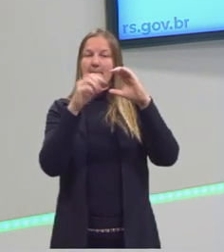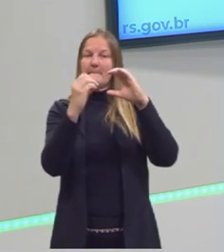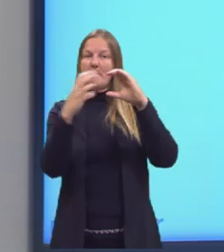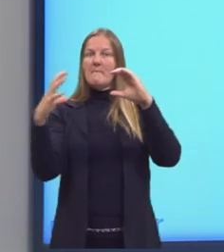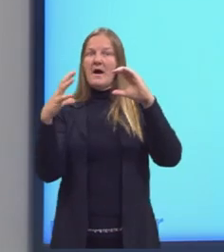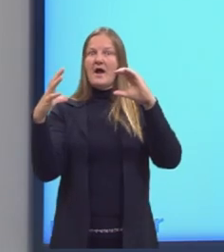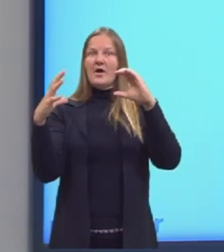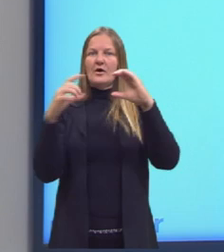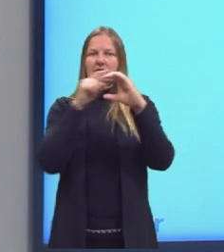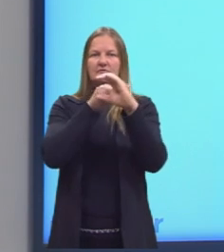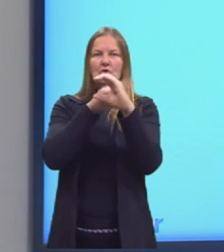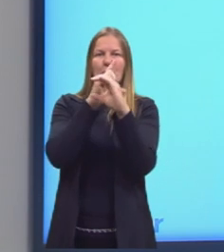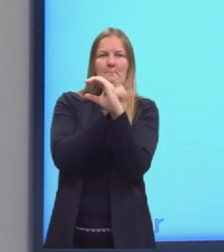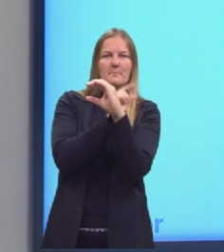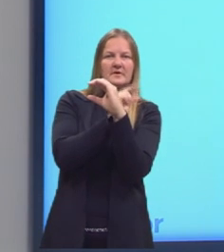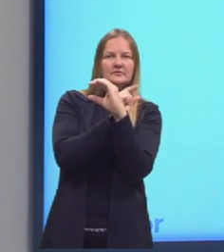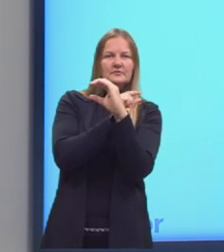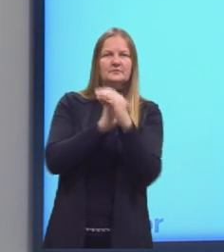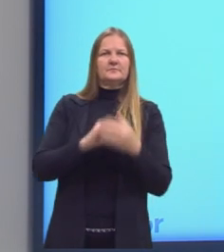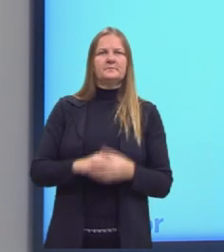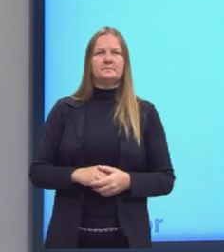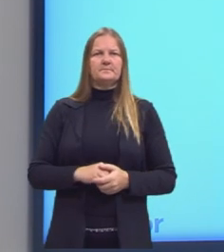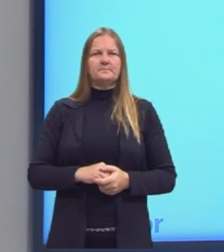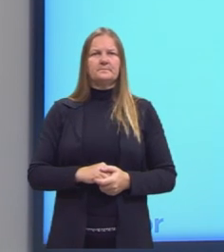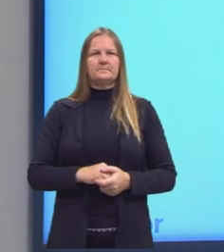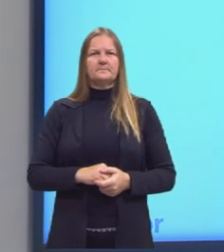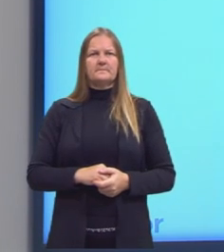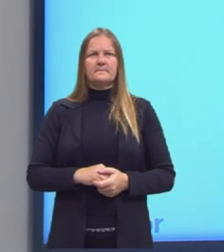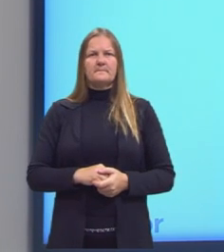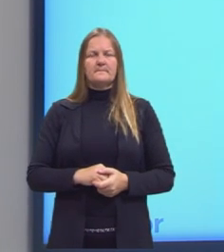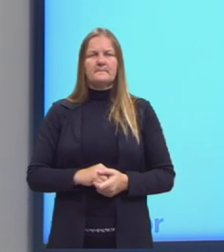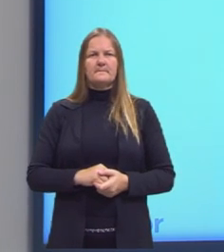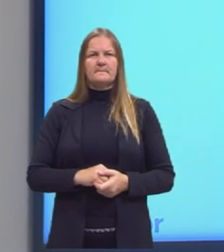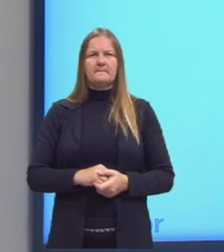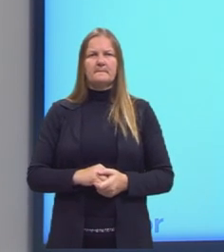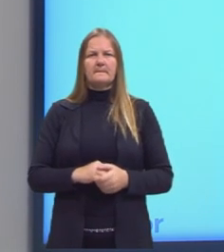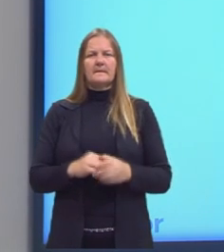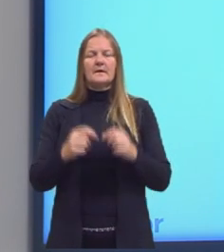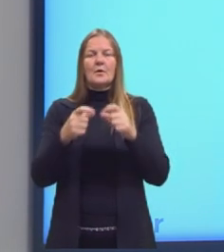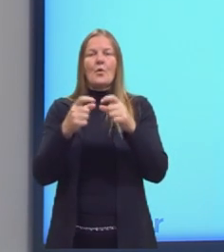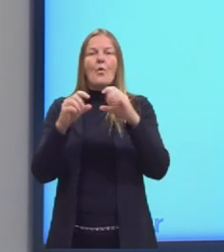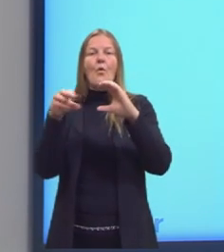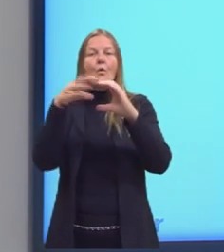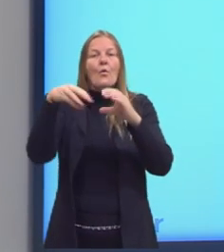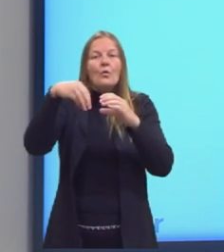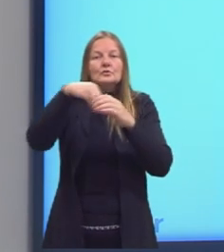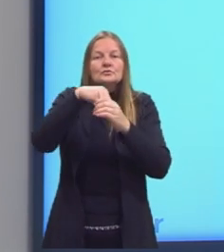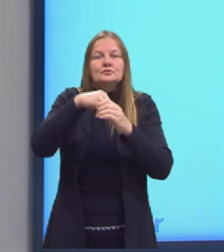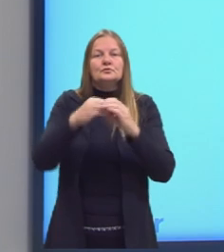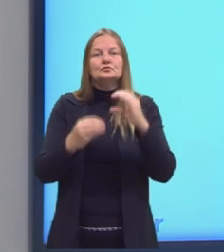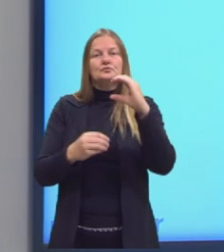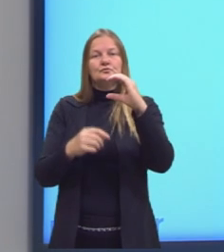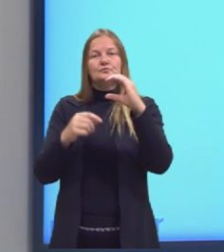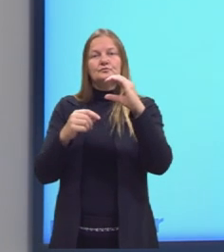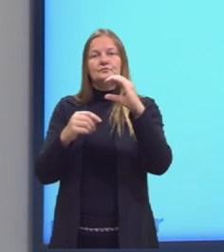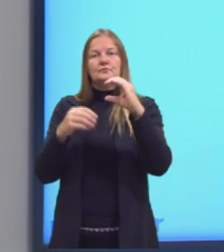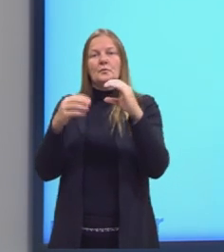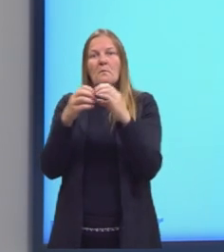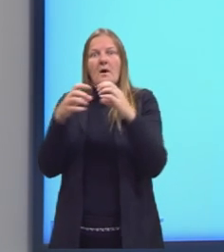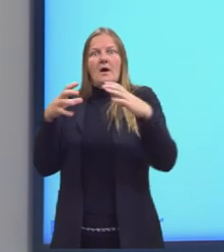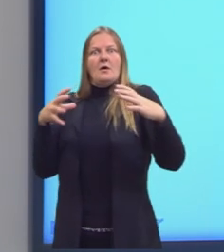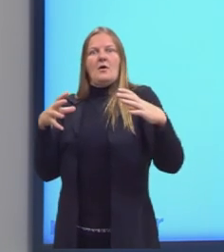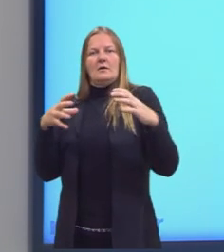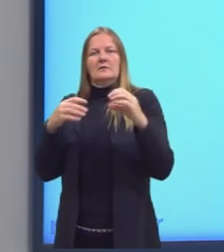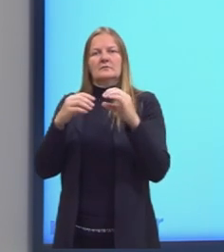Então, aqui, quando nós temos esse ce aqui, representa que um conjunto, ele está contido em um conjunto